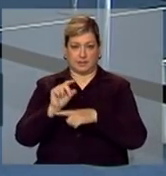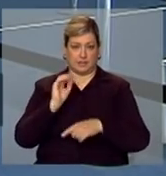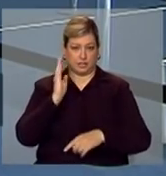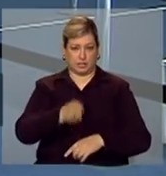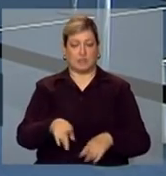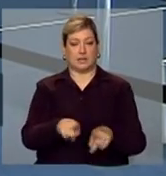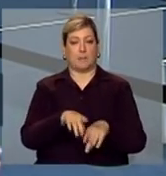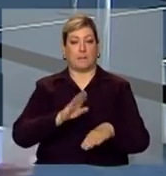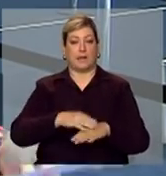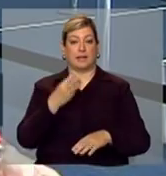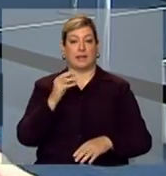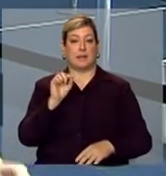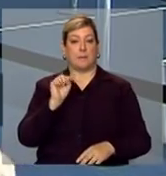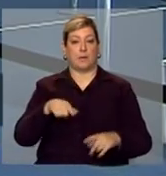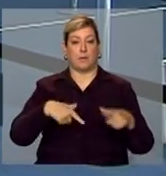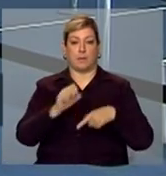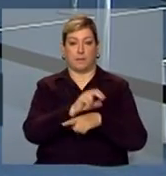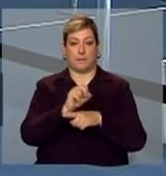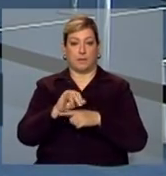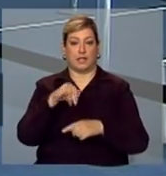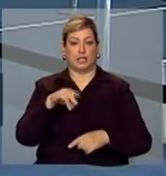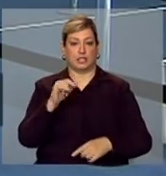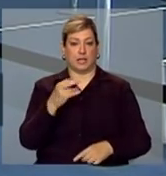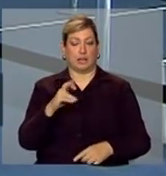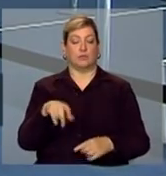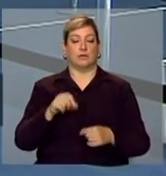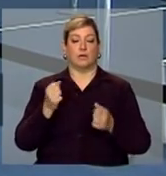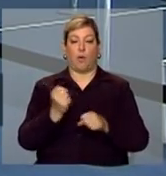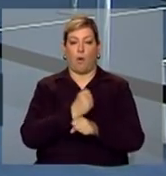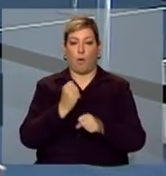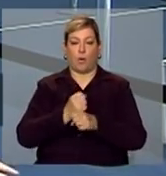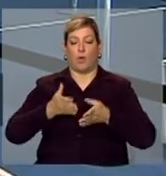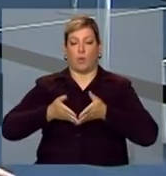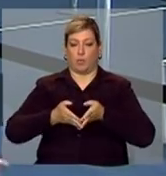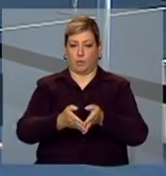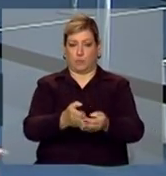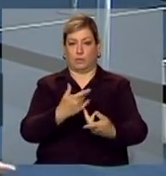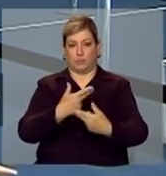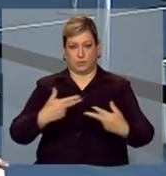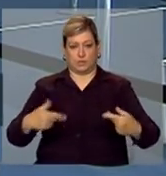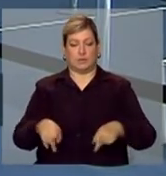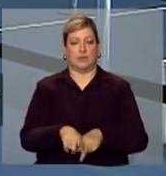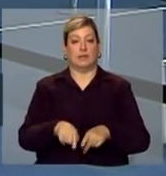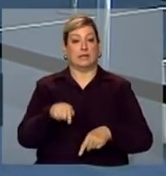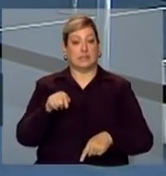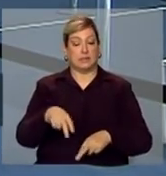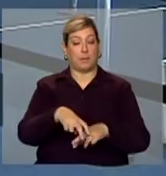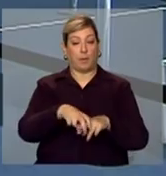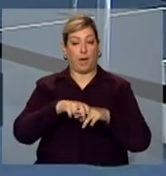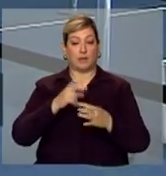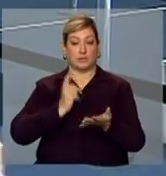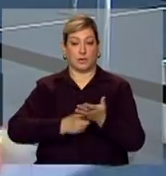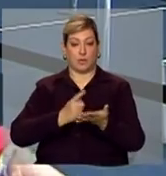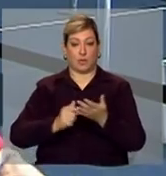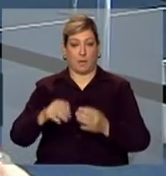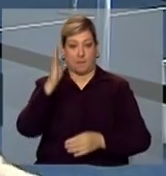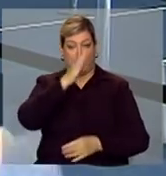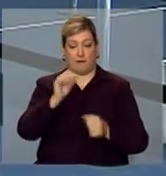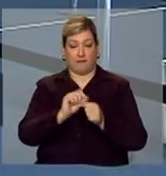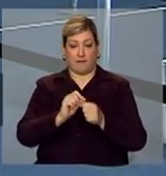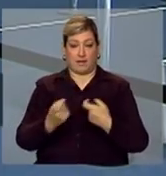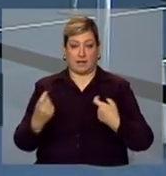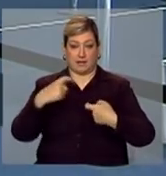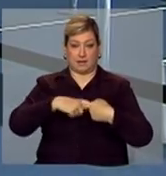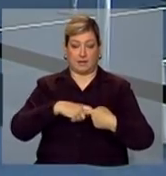de 30 mil empregos indiretos na área da construção naval. Isso foi possível graças a um acordo firmado entre o Brasil e a França,